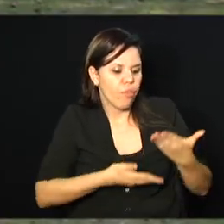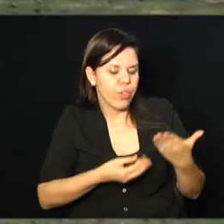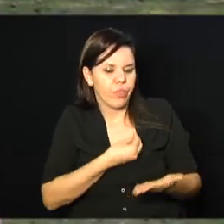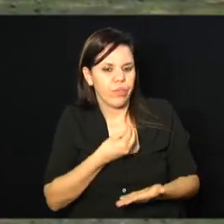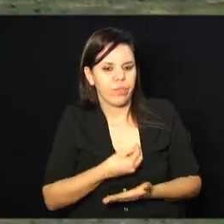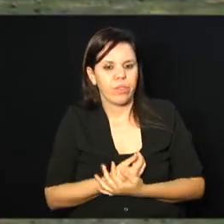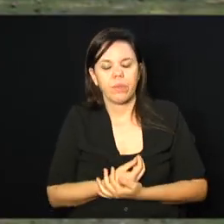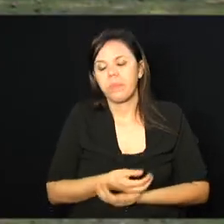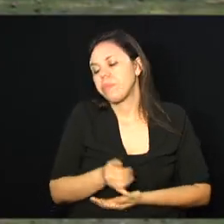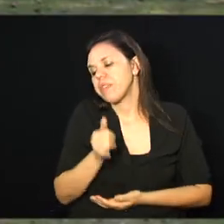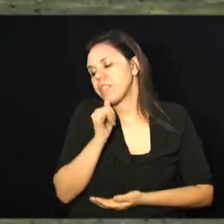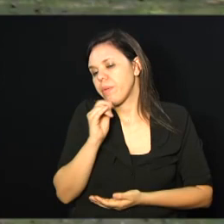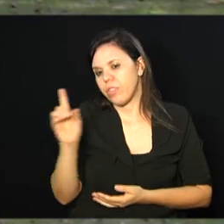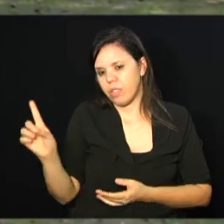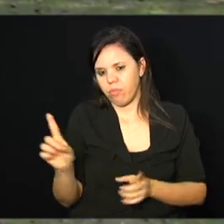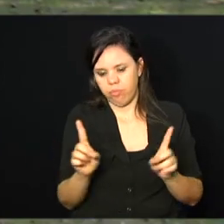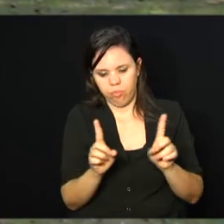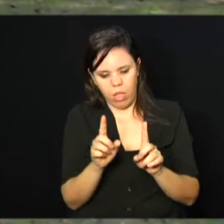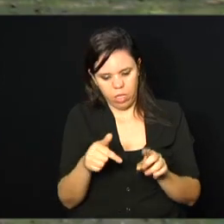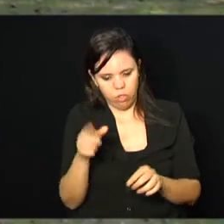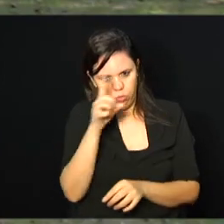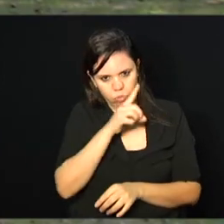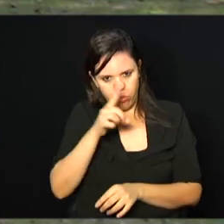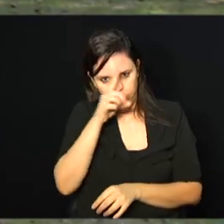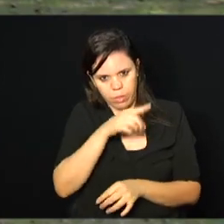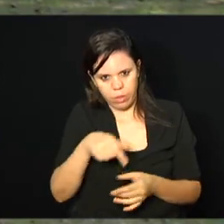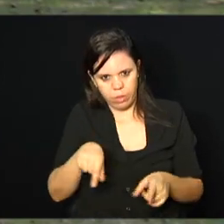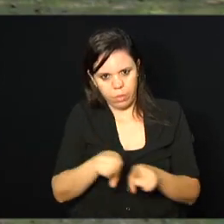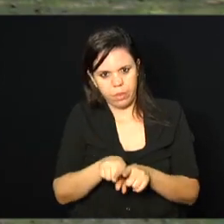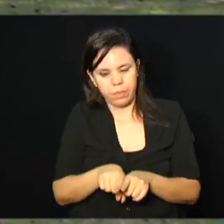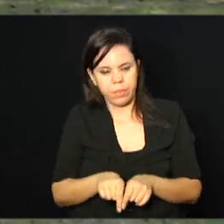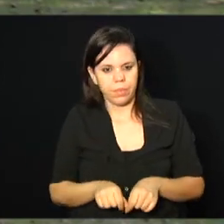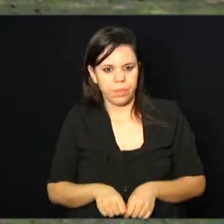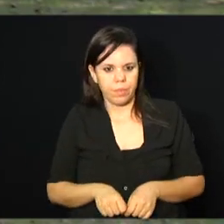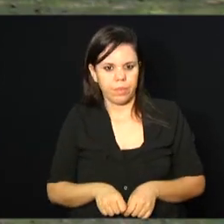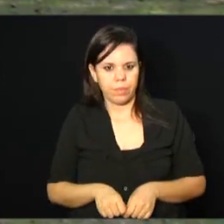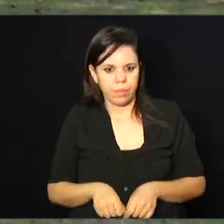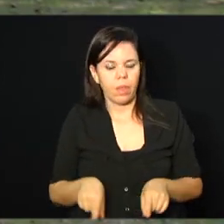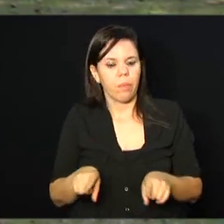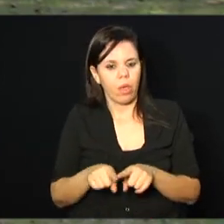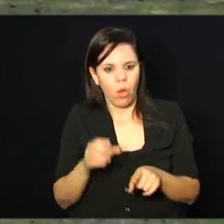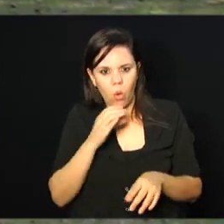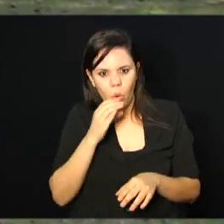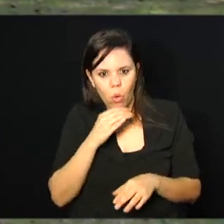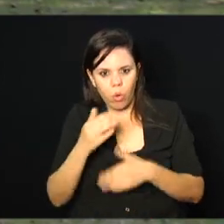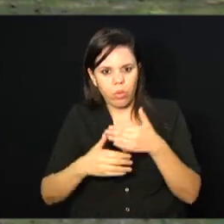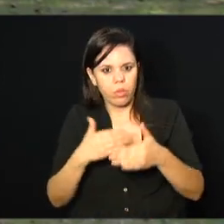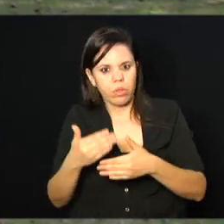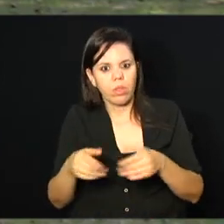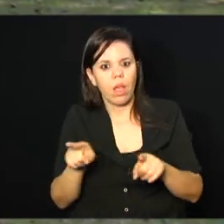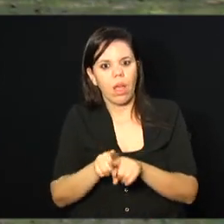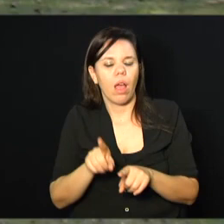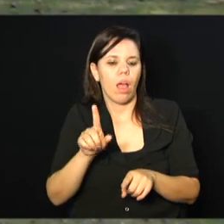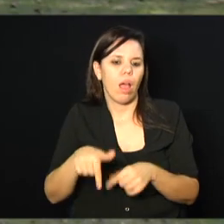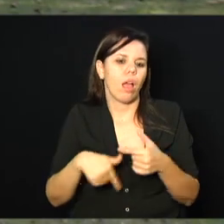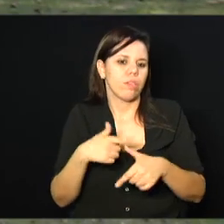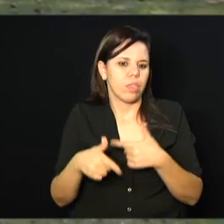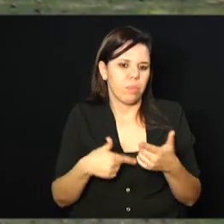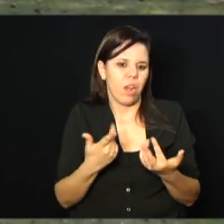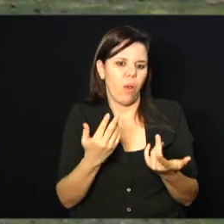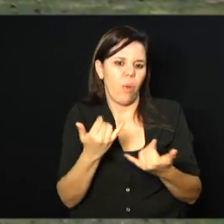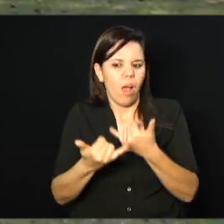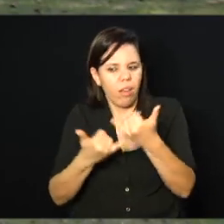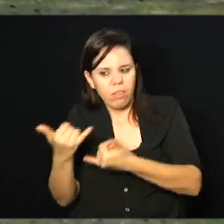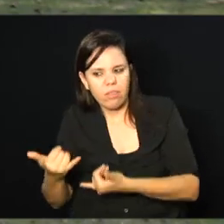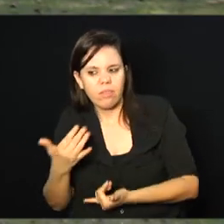por exemplo, você vindo aqui com eles de domingo também, né? Vai além da corrida, porque se torna uma atividade lúdica, de